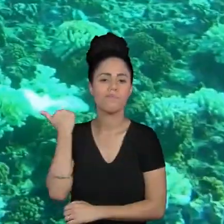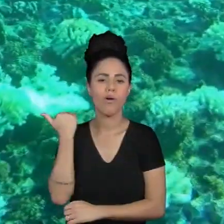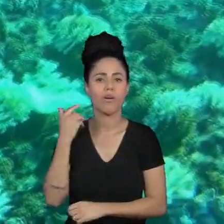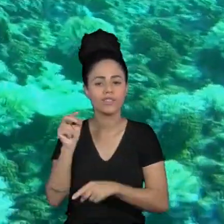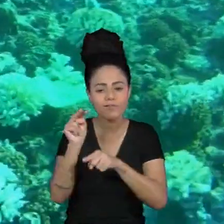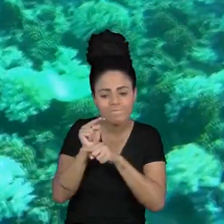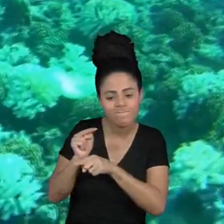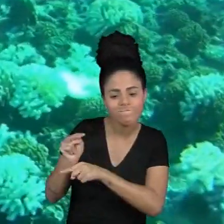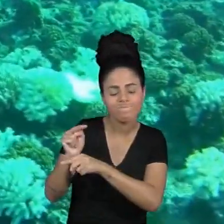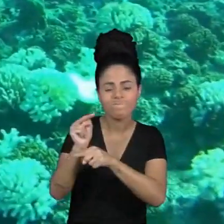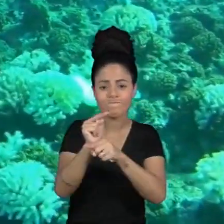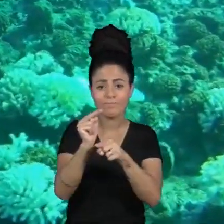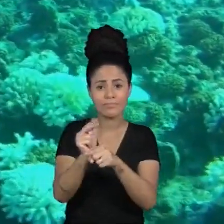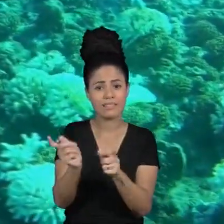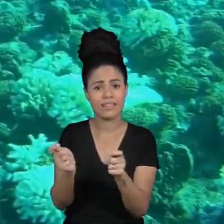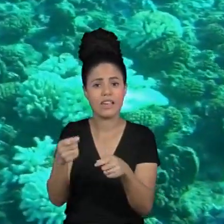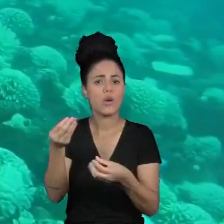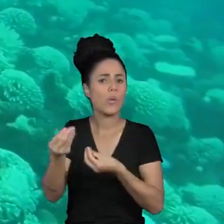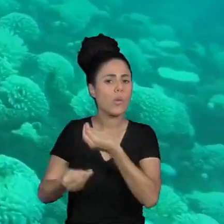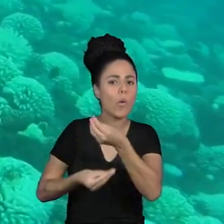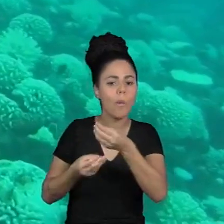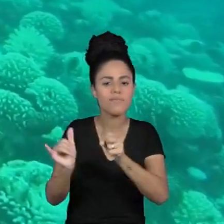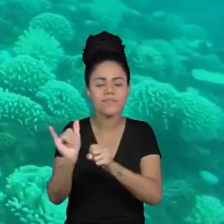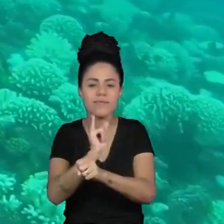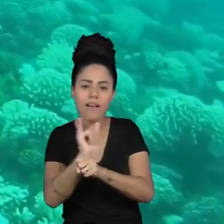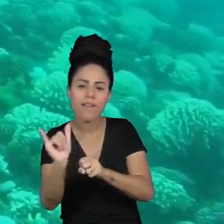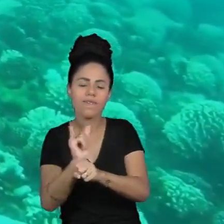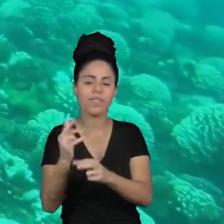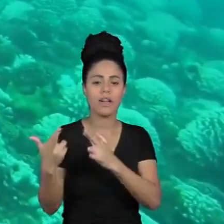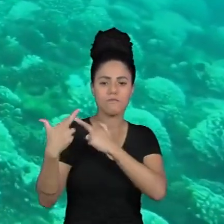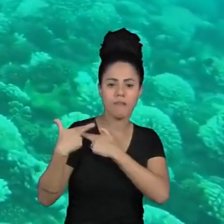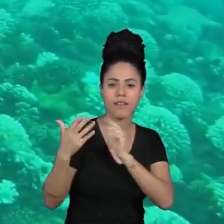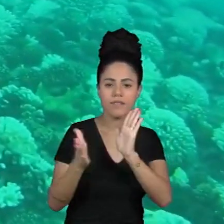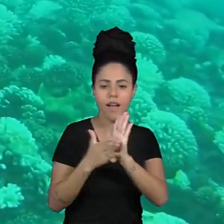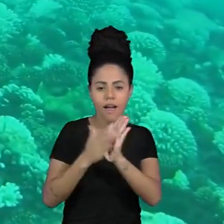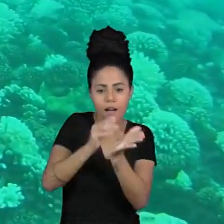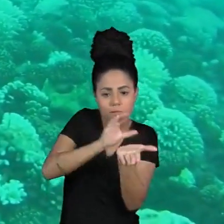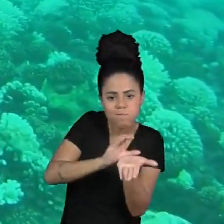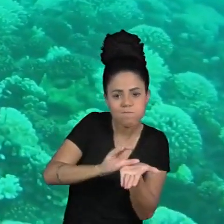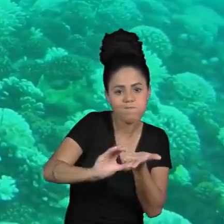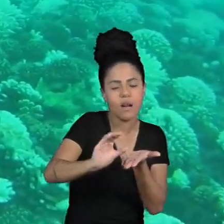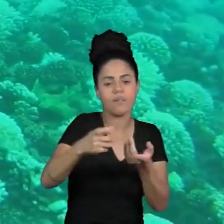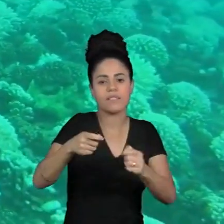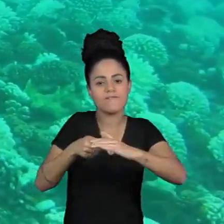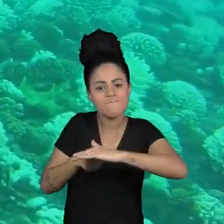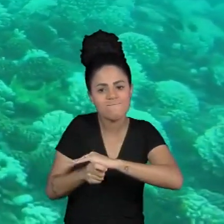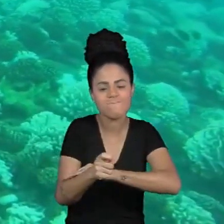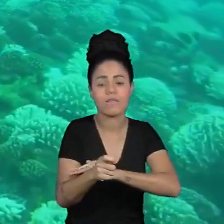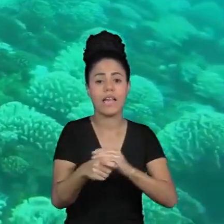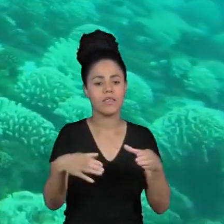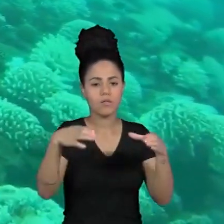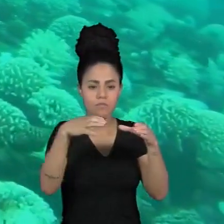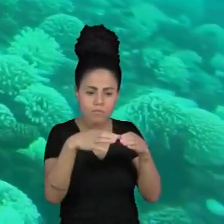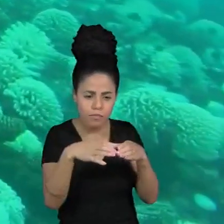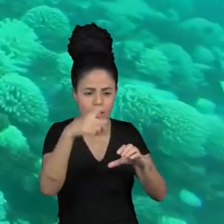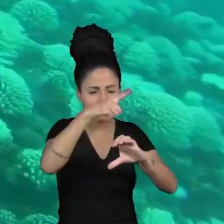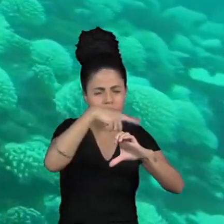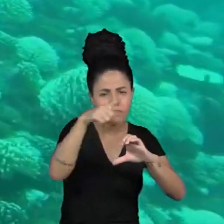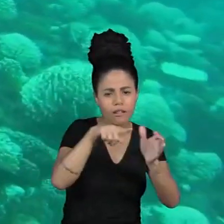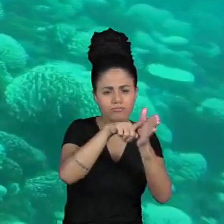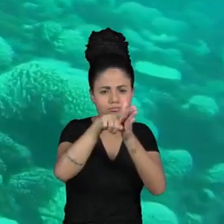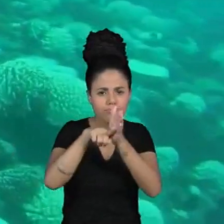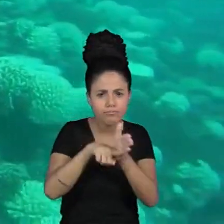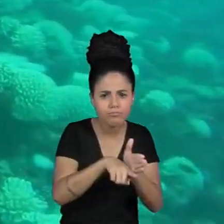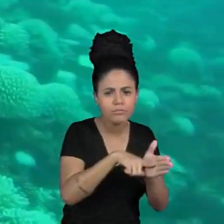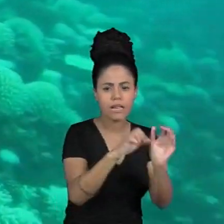proteção dos corais é preciso um plano integrado que envolve investimentos principalmente em pesquisas e educação ambiental